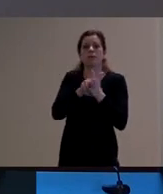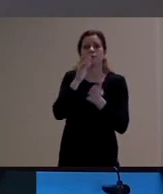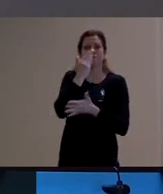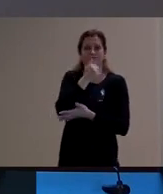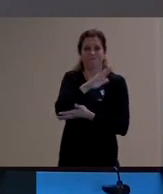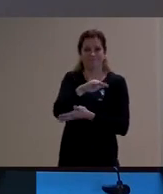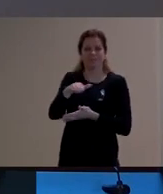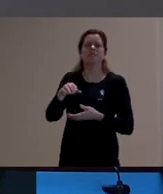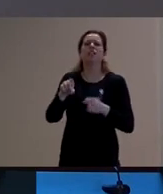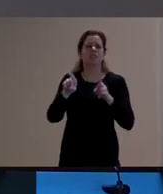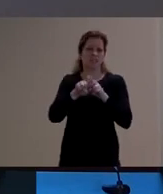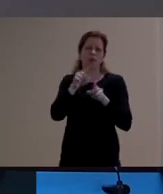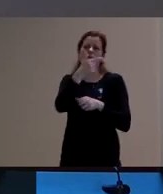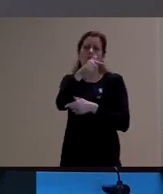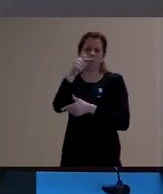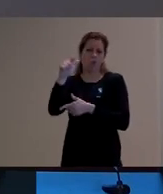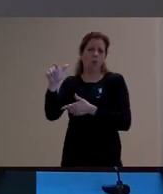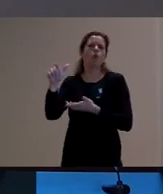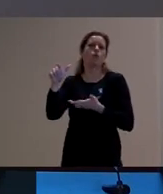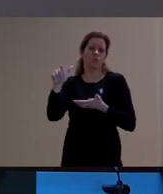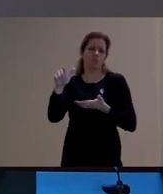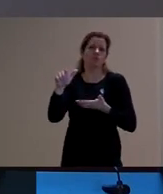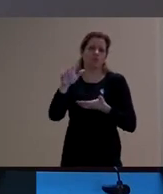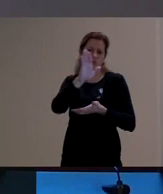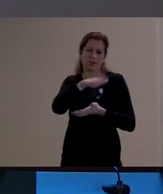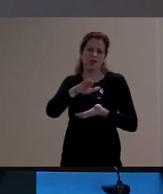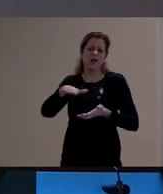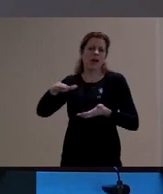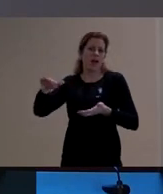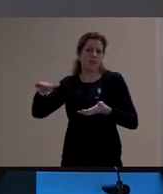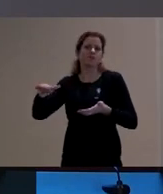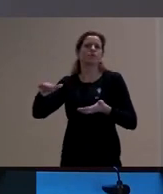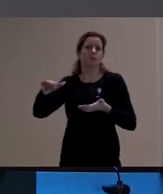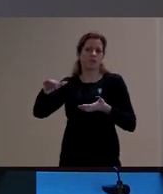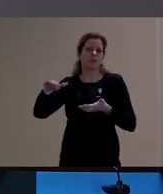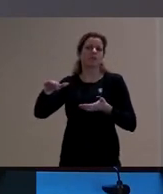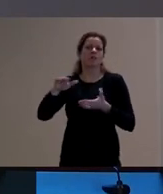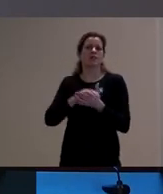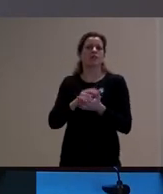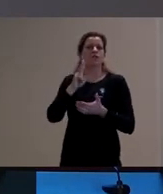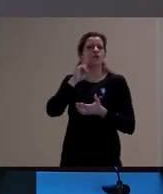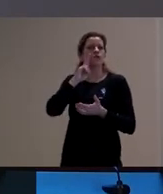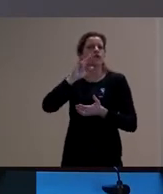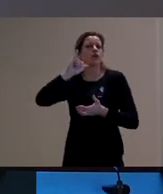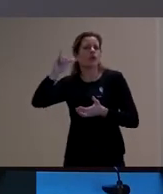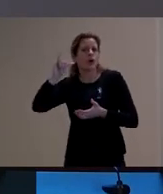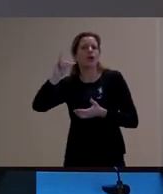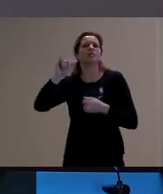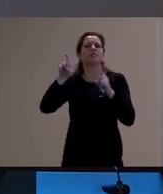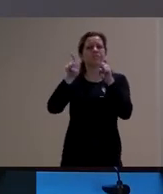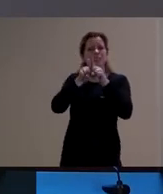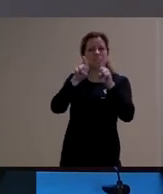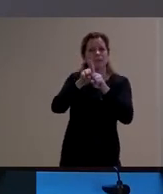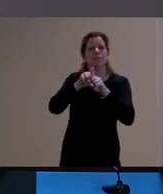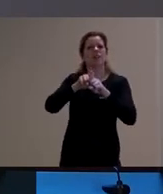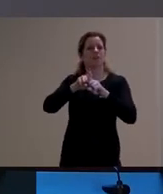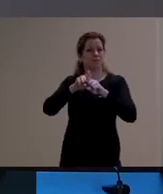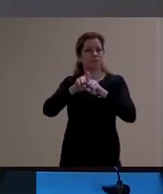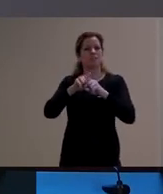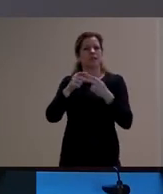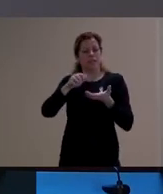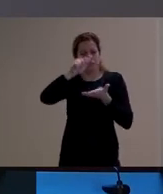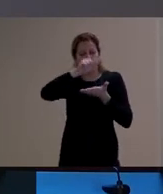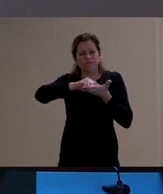outros autores também. Por exemplo, Vygotsky, ele mesmo lê e cita o Vygotsky em um dos textos quando ele pensa sobre linguagem